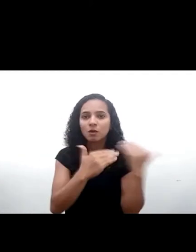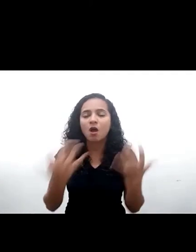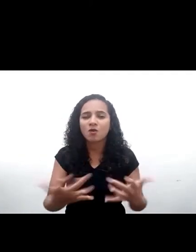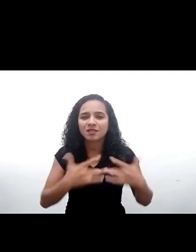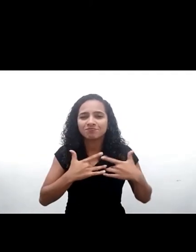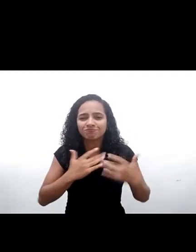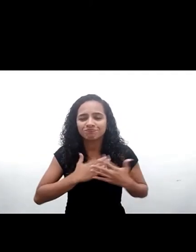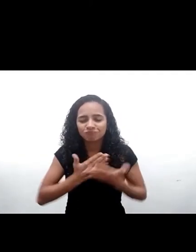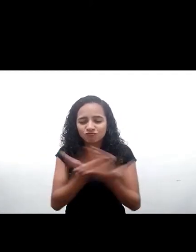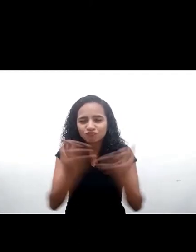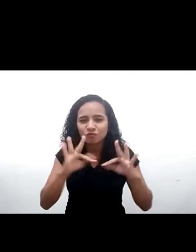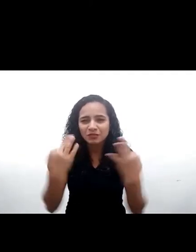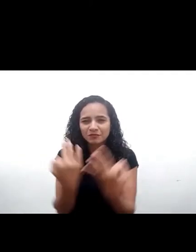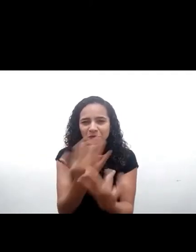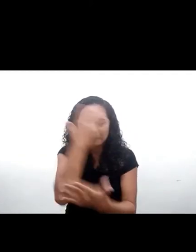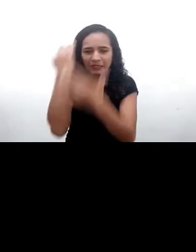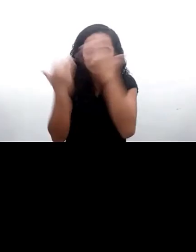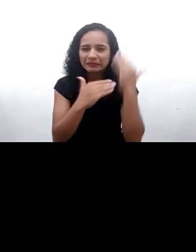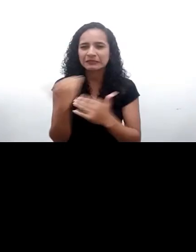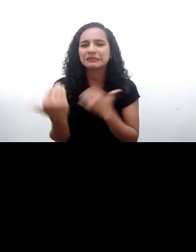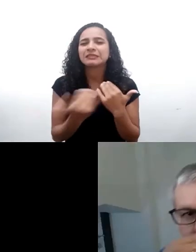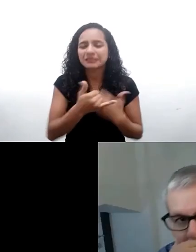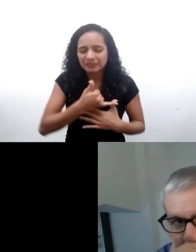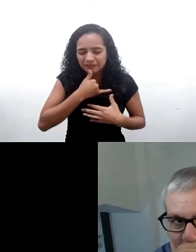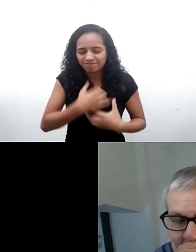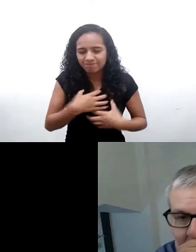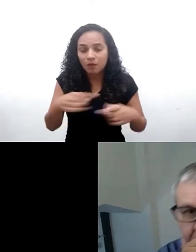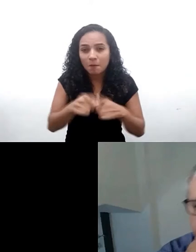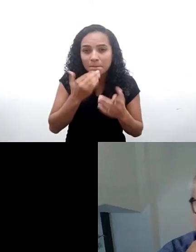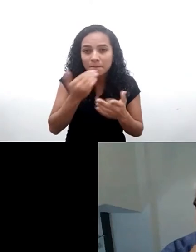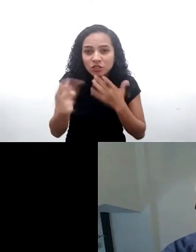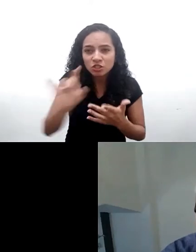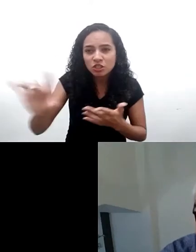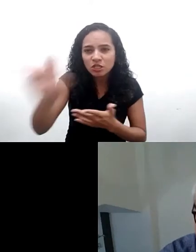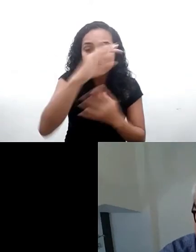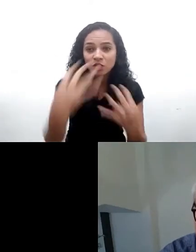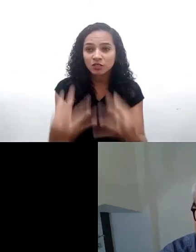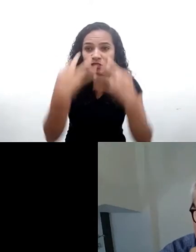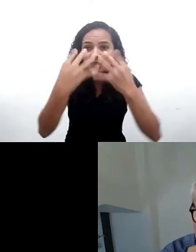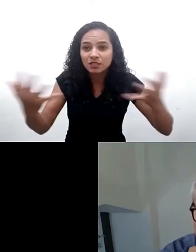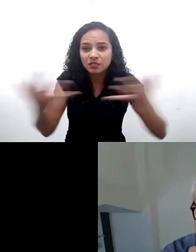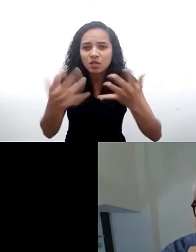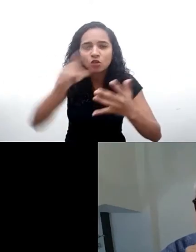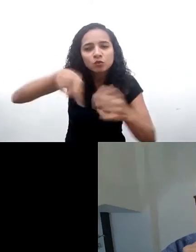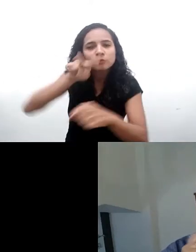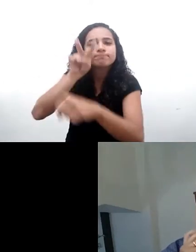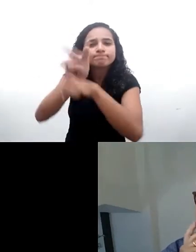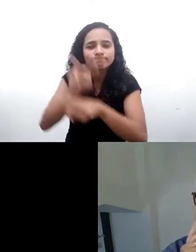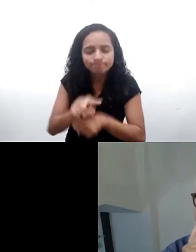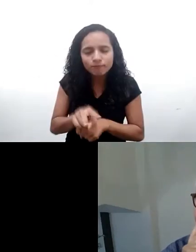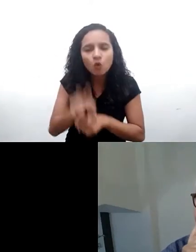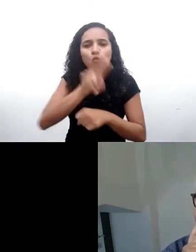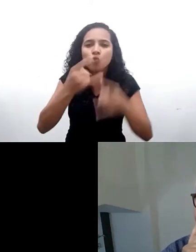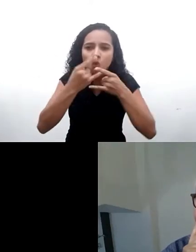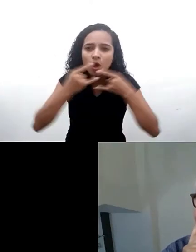as famílias que perderam seus entes queridos e pedir para vocês que estão nos assistindo que se cuidem e usem máscaras.